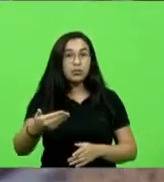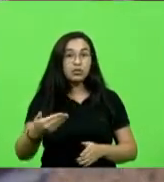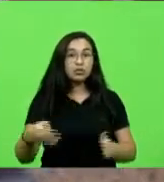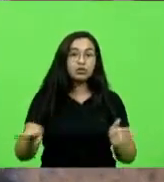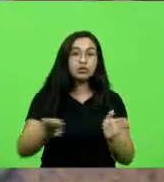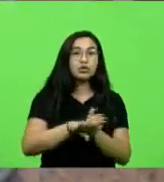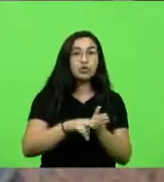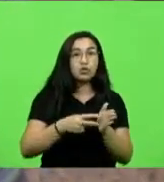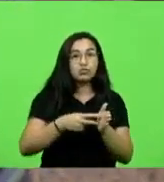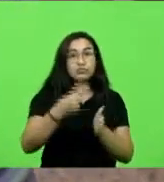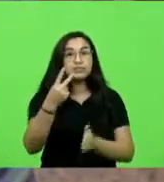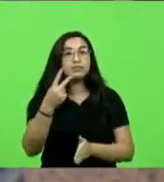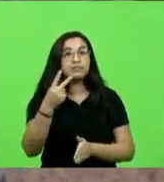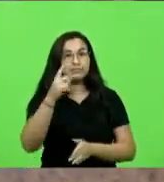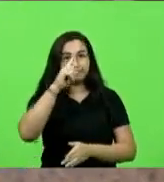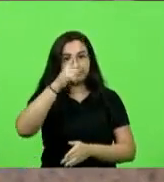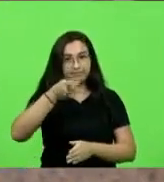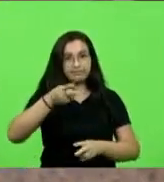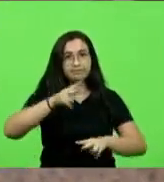segundo mandato de prisão.